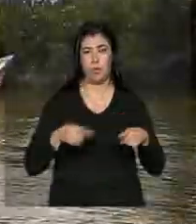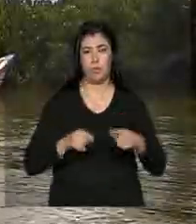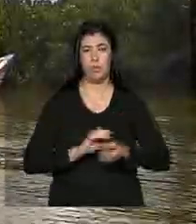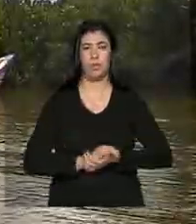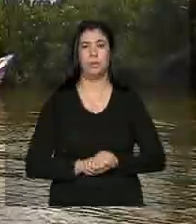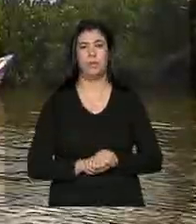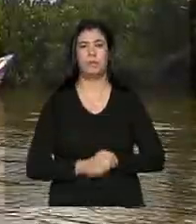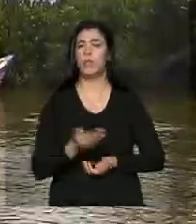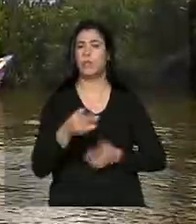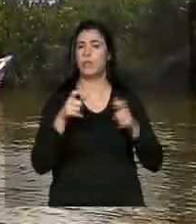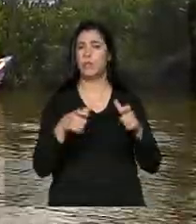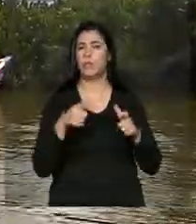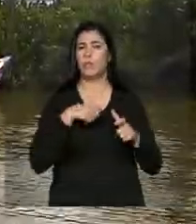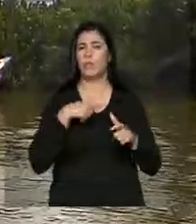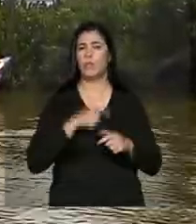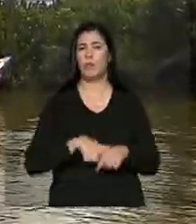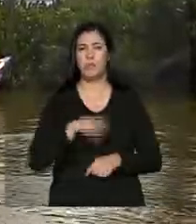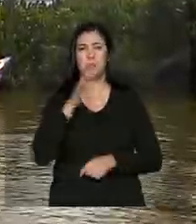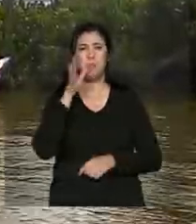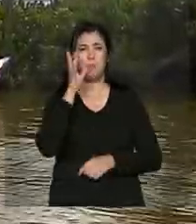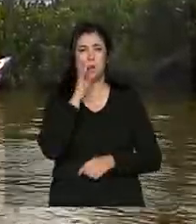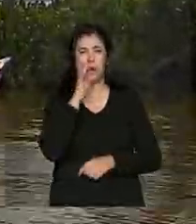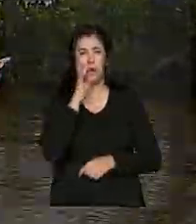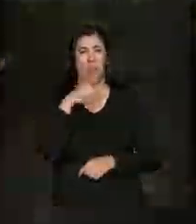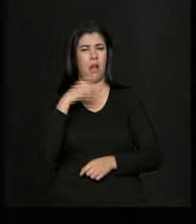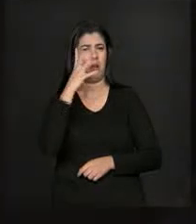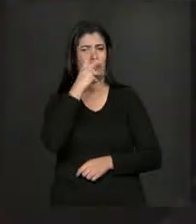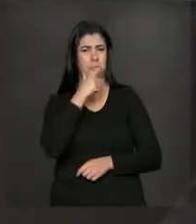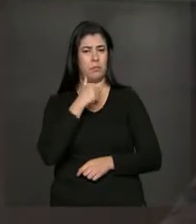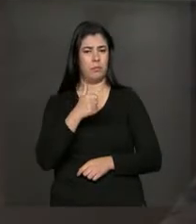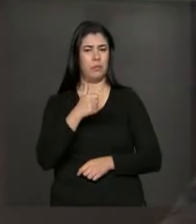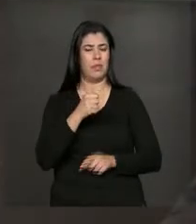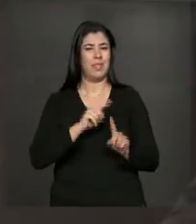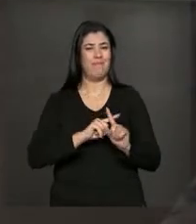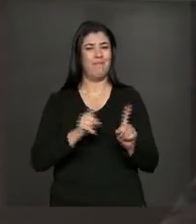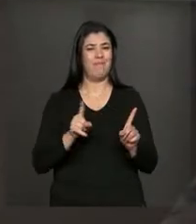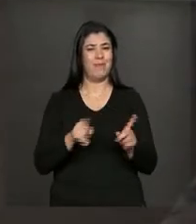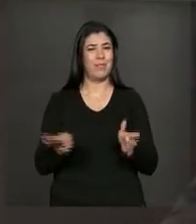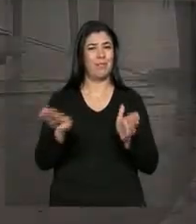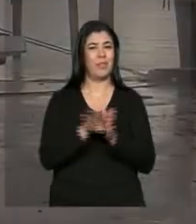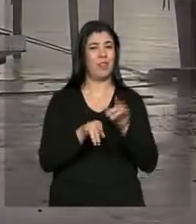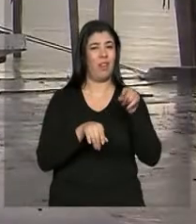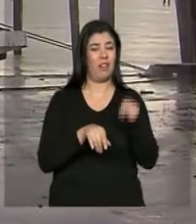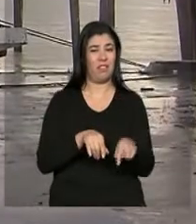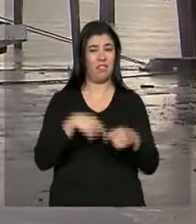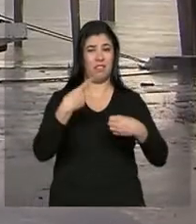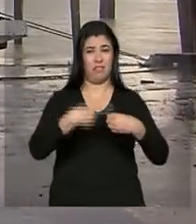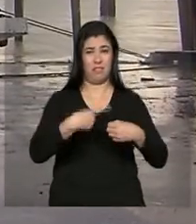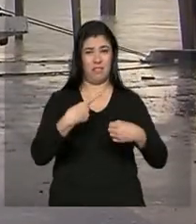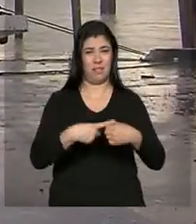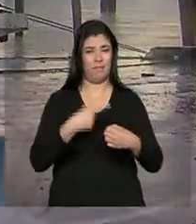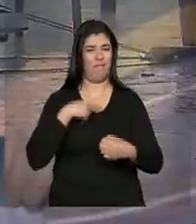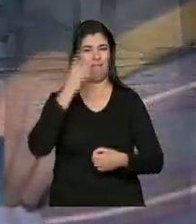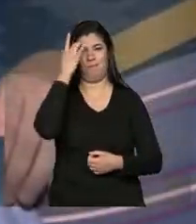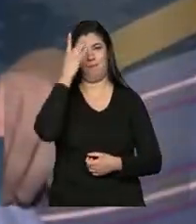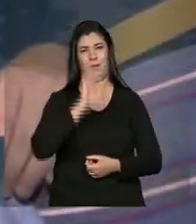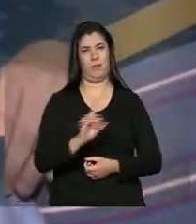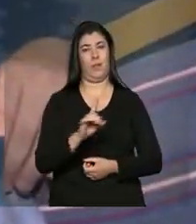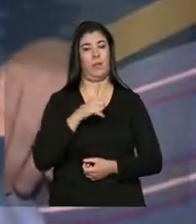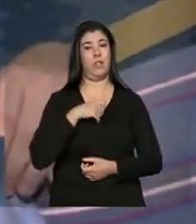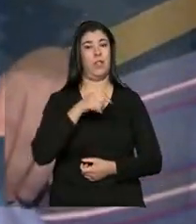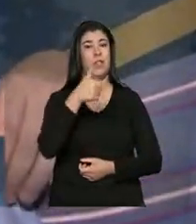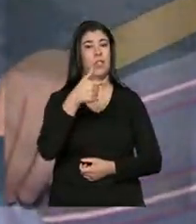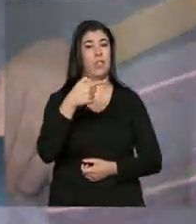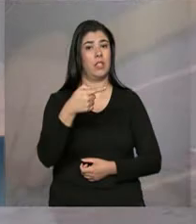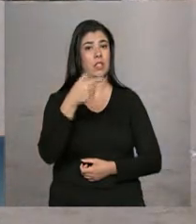Um lugar que impressiona pela beleza. Mas para chegar no nosso destino não é tão fácil. 16